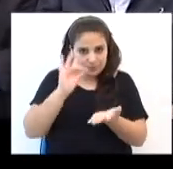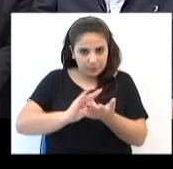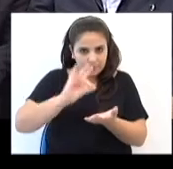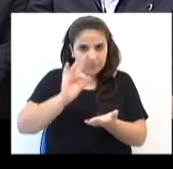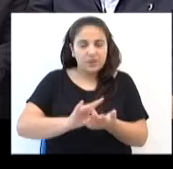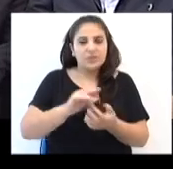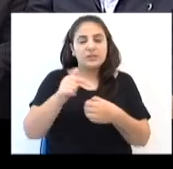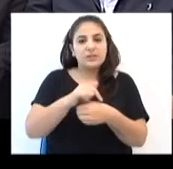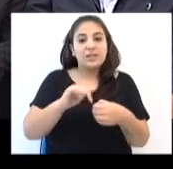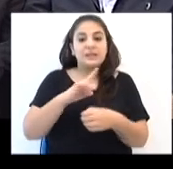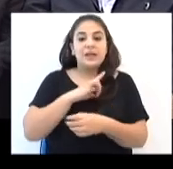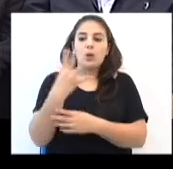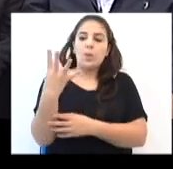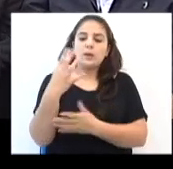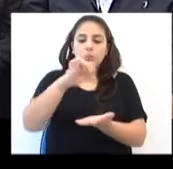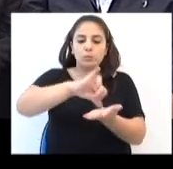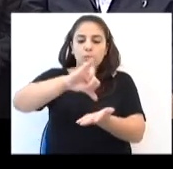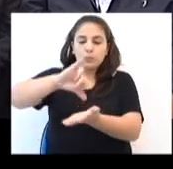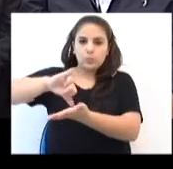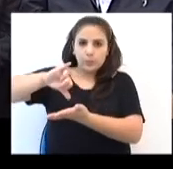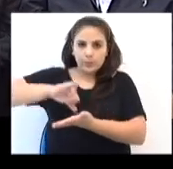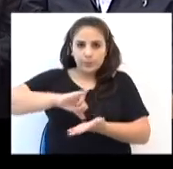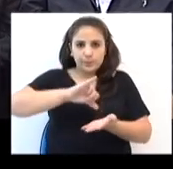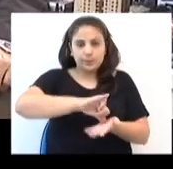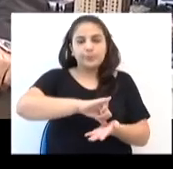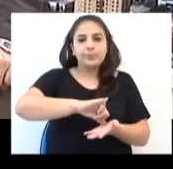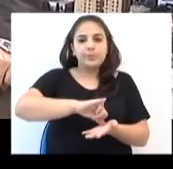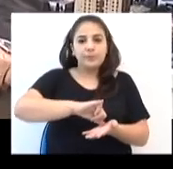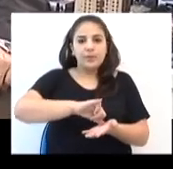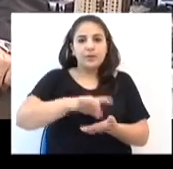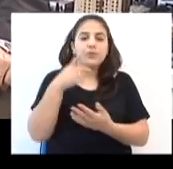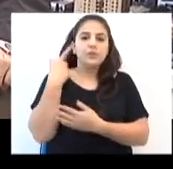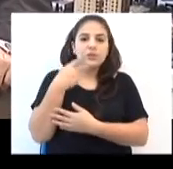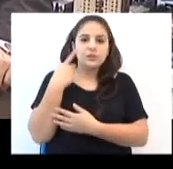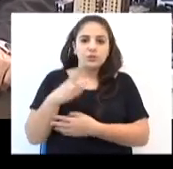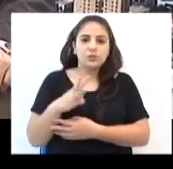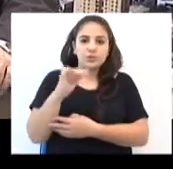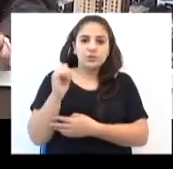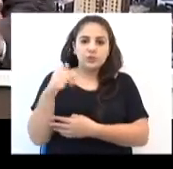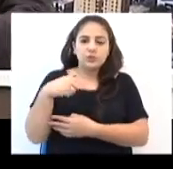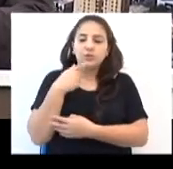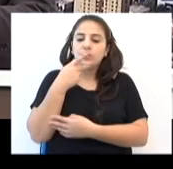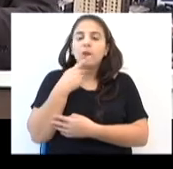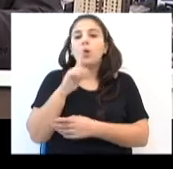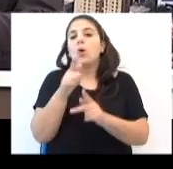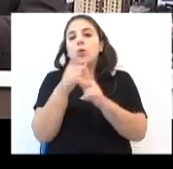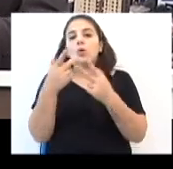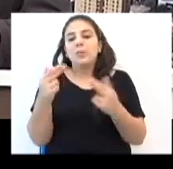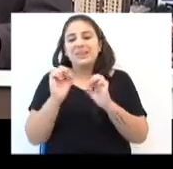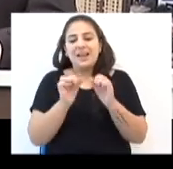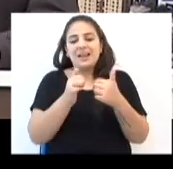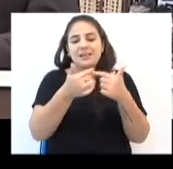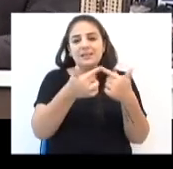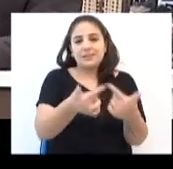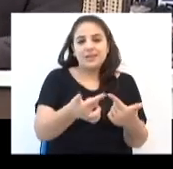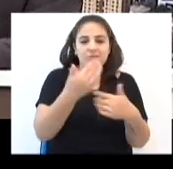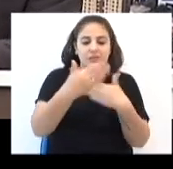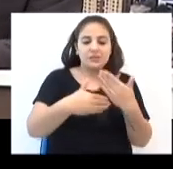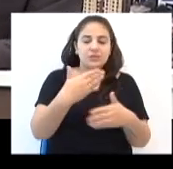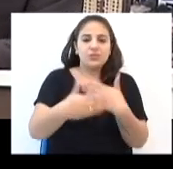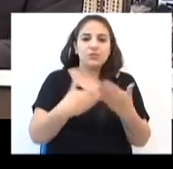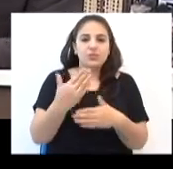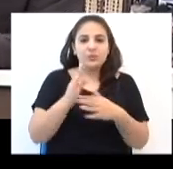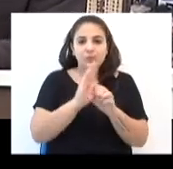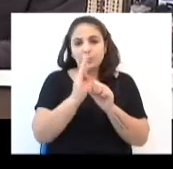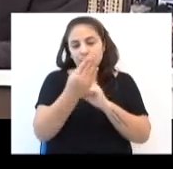Atualmente, a cidade conta com quatro centros. Na tribuna, o vereador Wilson Liu destacou algumas das ações